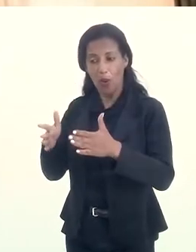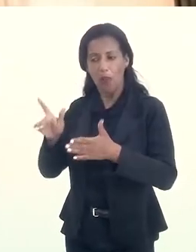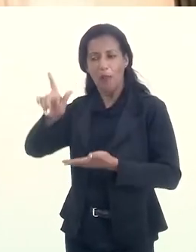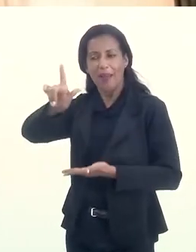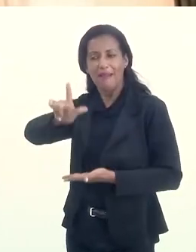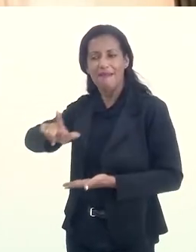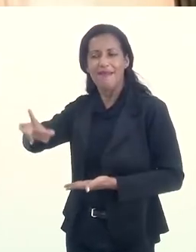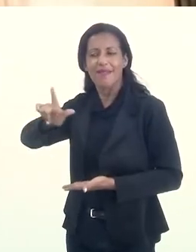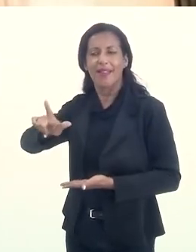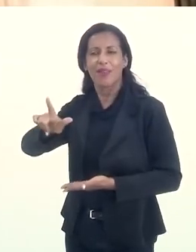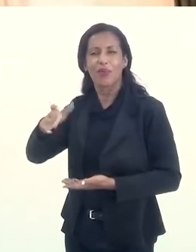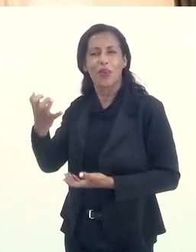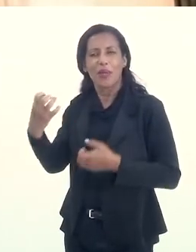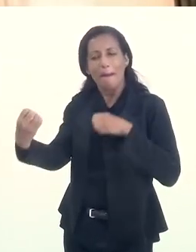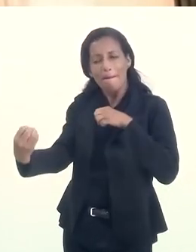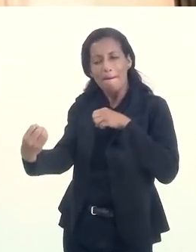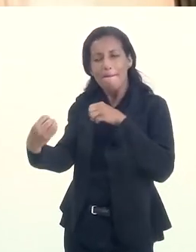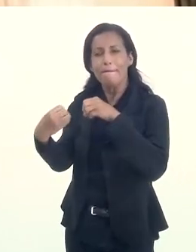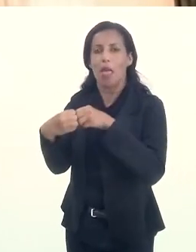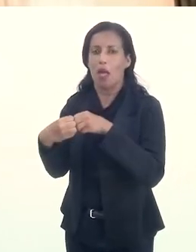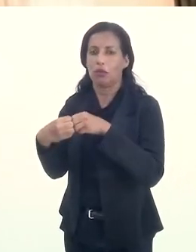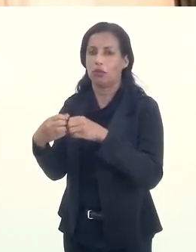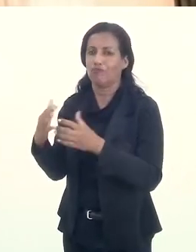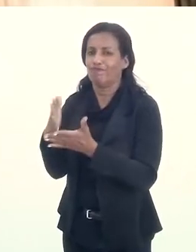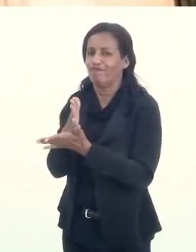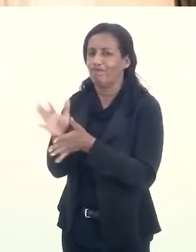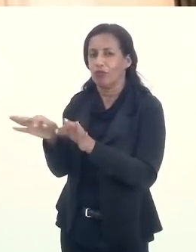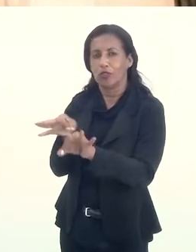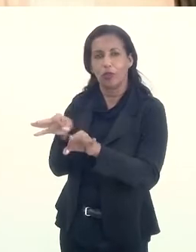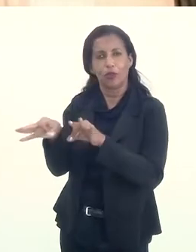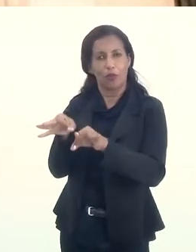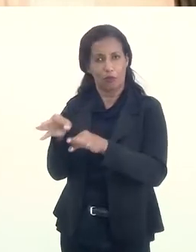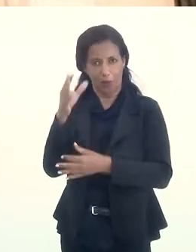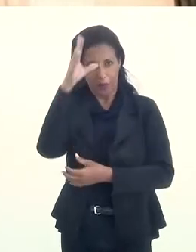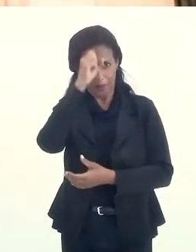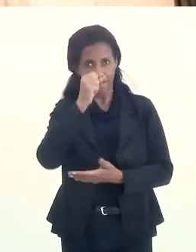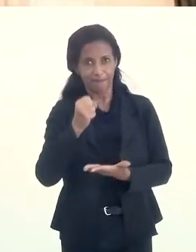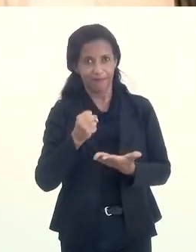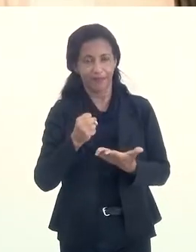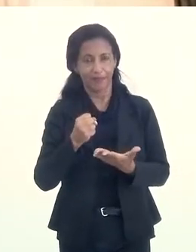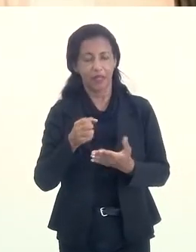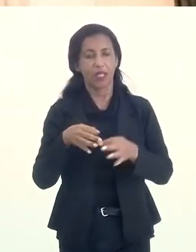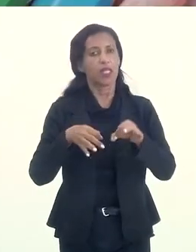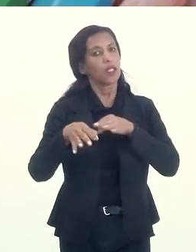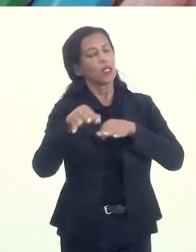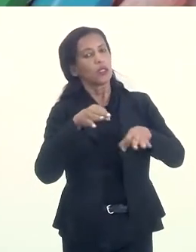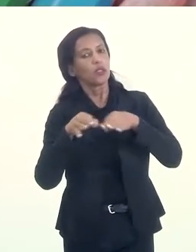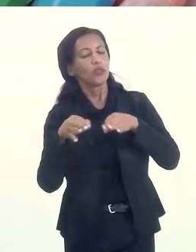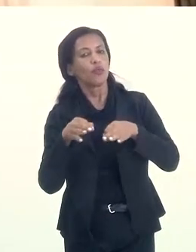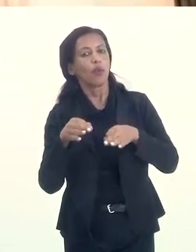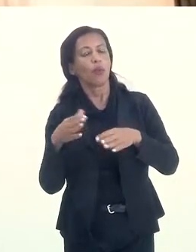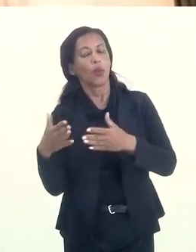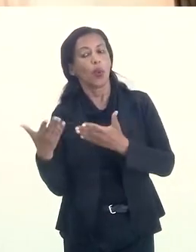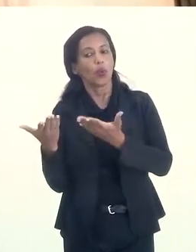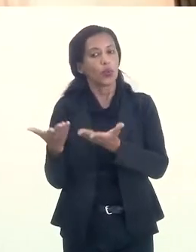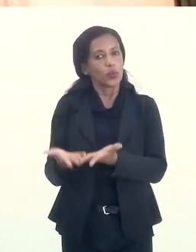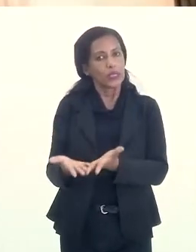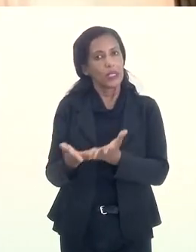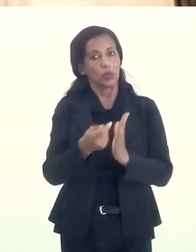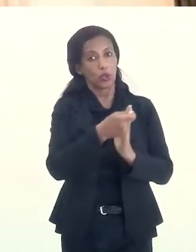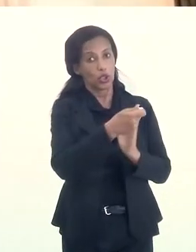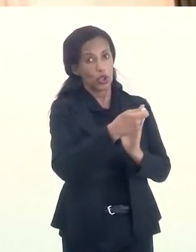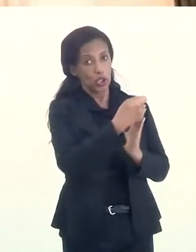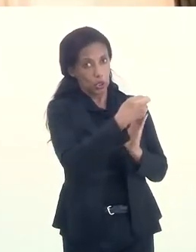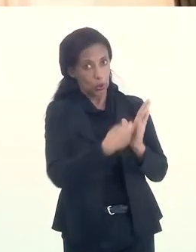precisava estar perto da literatura, de algum modo. Compreende? De modo que, ou sendo